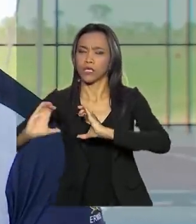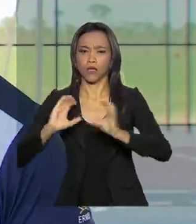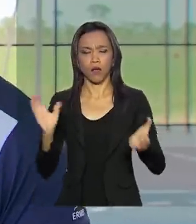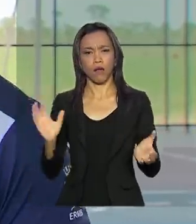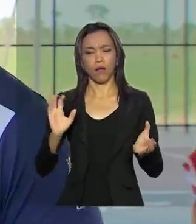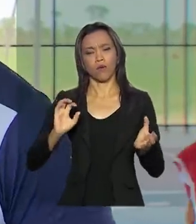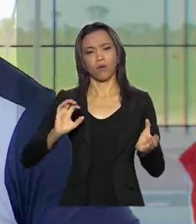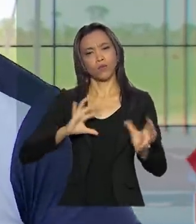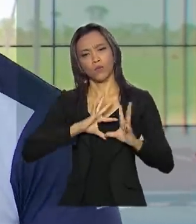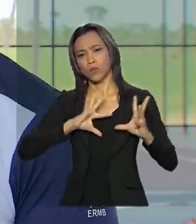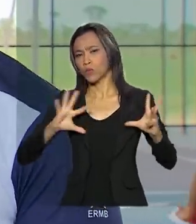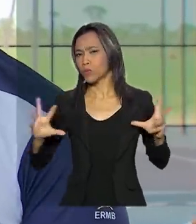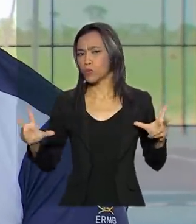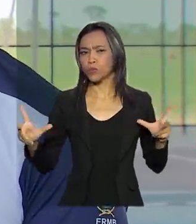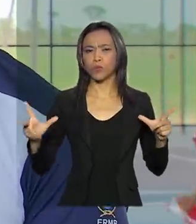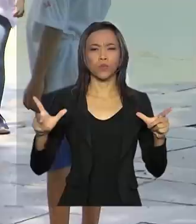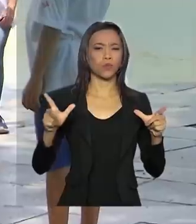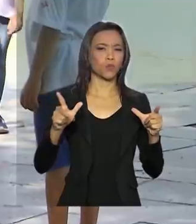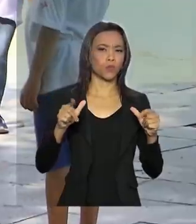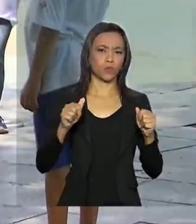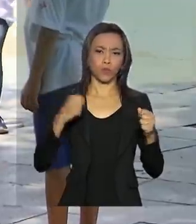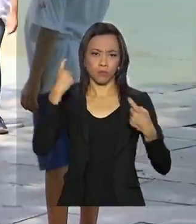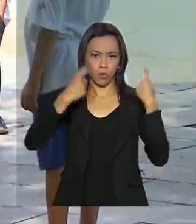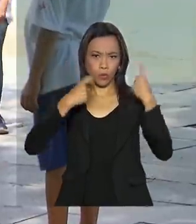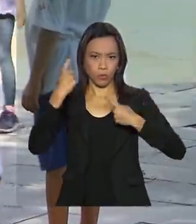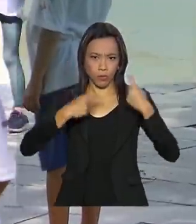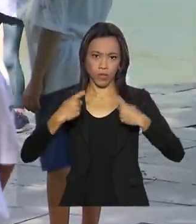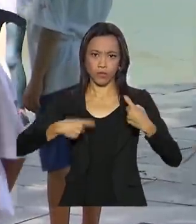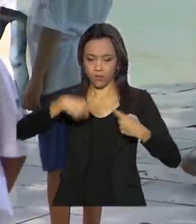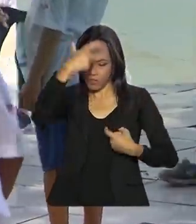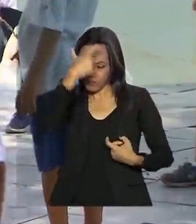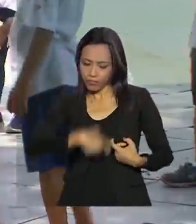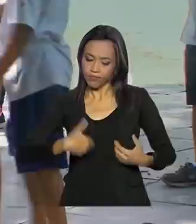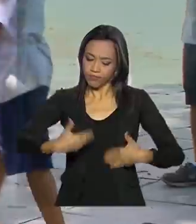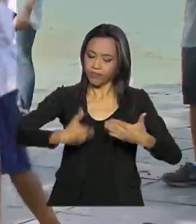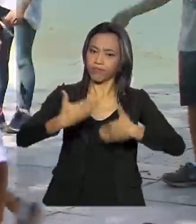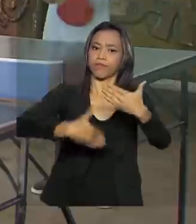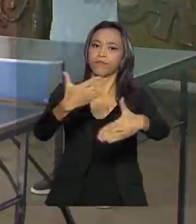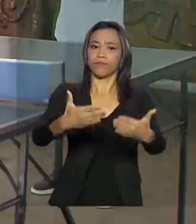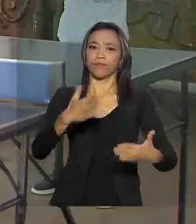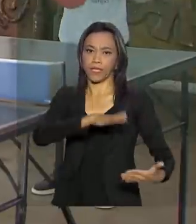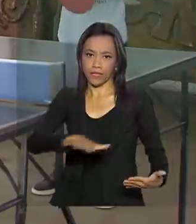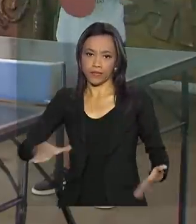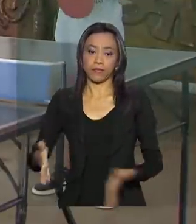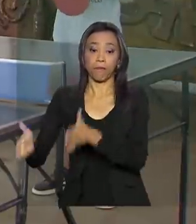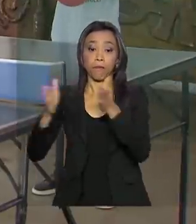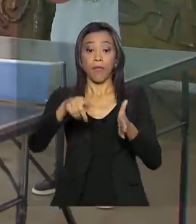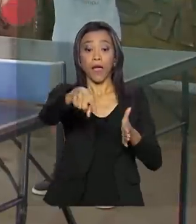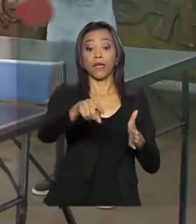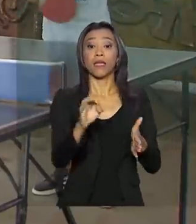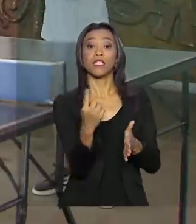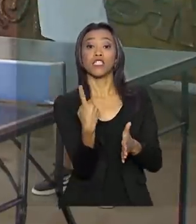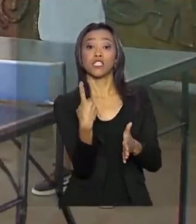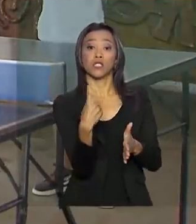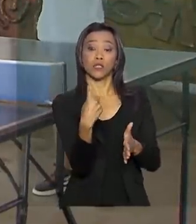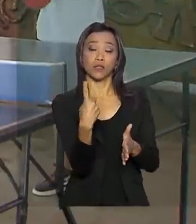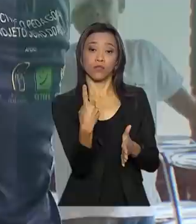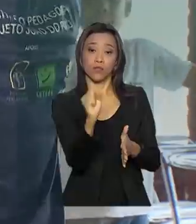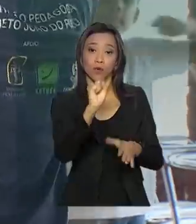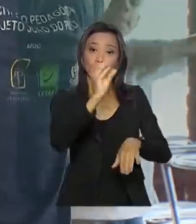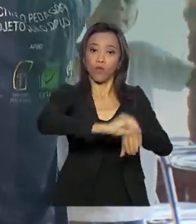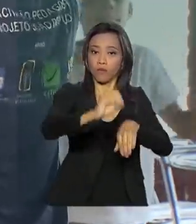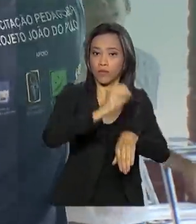visando a gente ter um desenvolvimento integral das crianças. Aqui no Clube do Rocha, são oferecidas 18 oficinas. O projeto